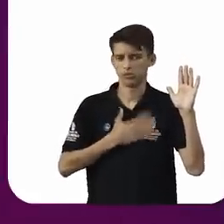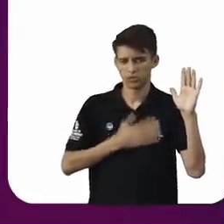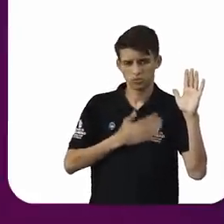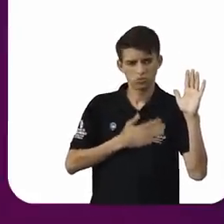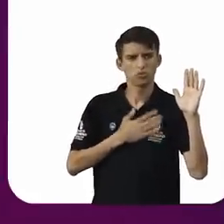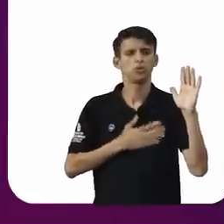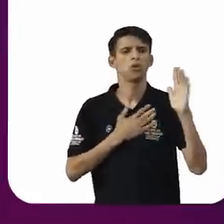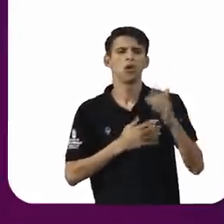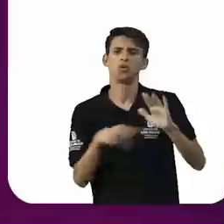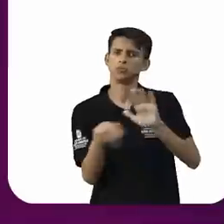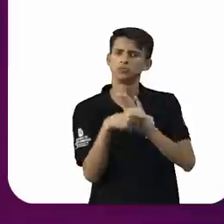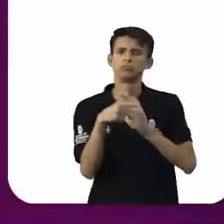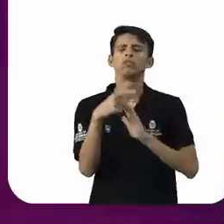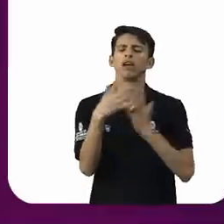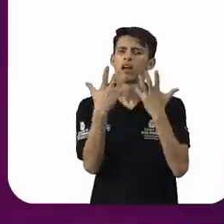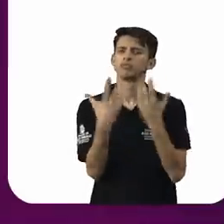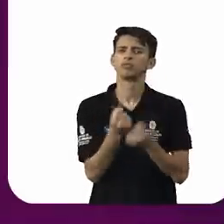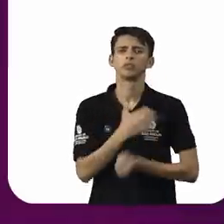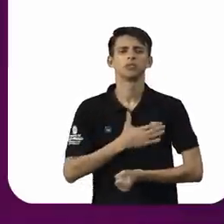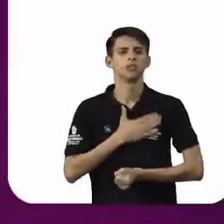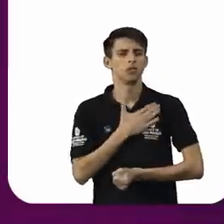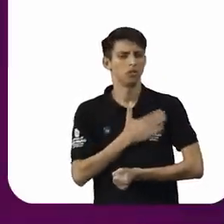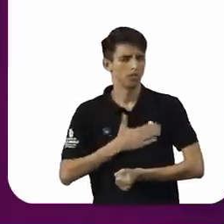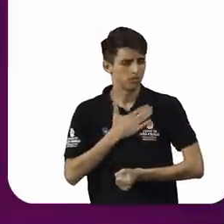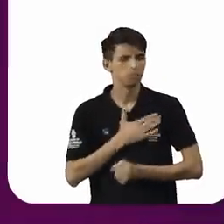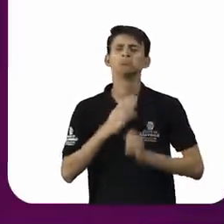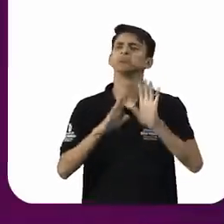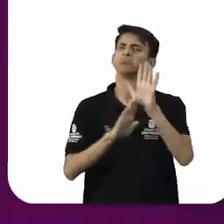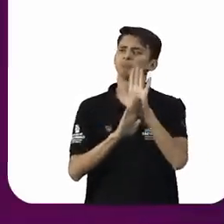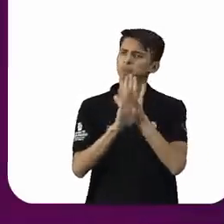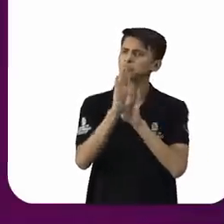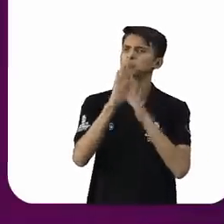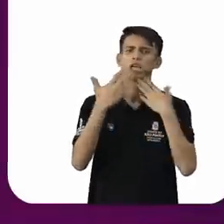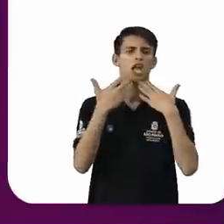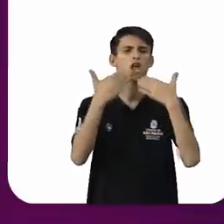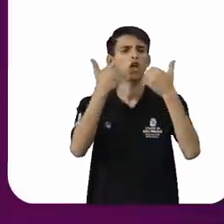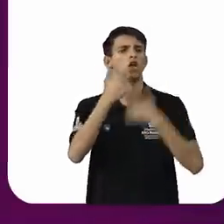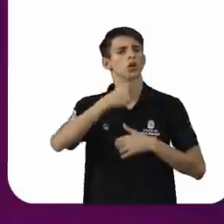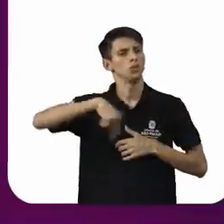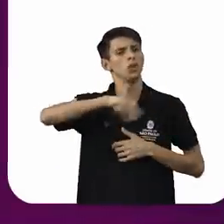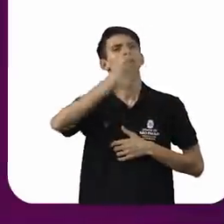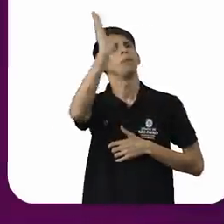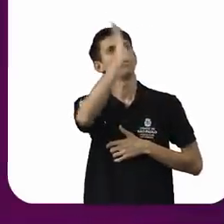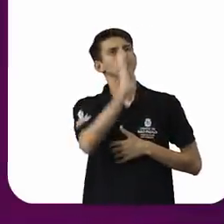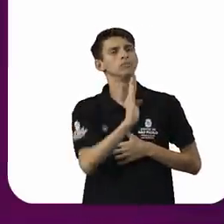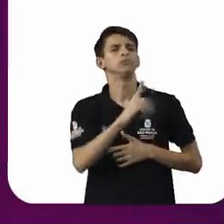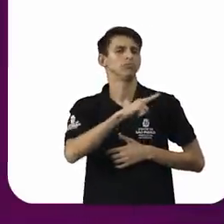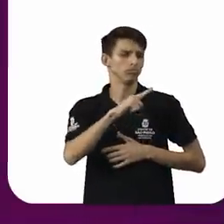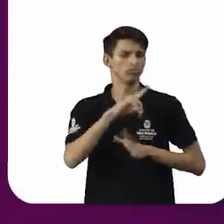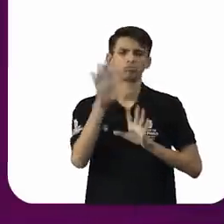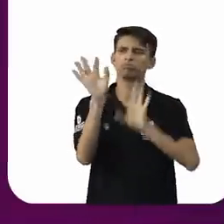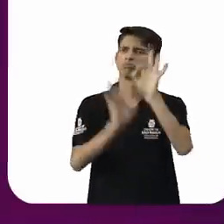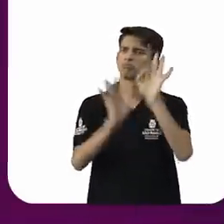gosto da nossa carta magna. Quer dizer, ela avançou muito. Nós temos uma Constituição